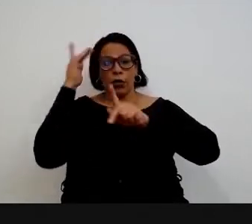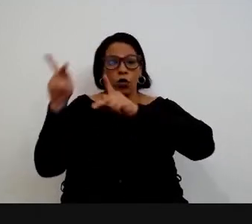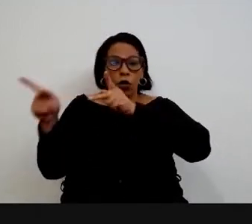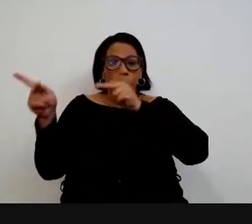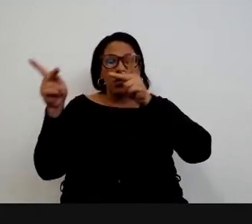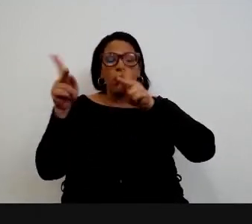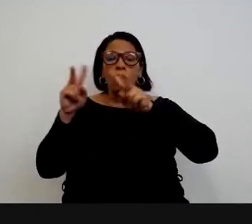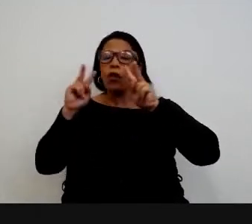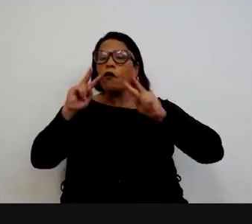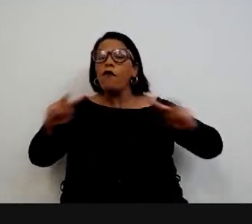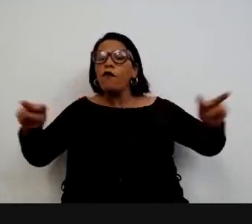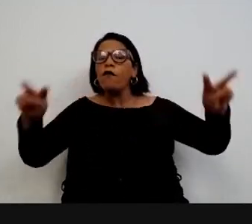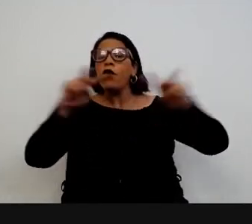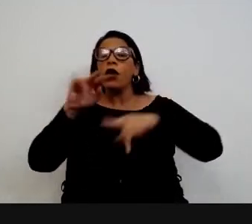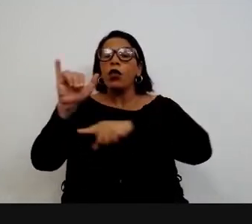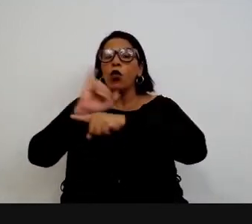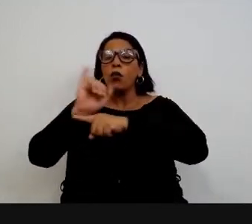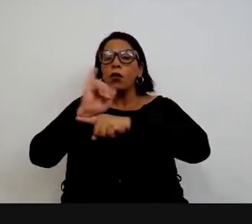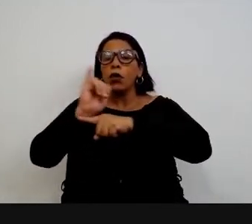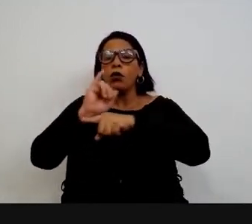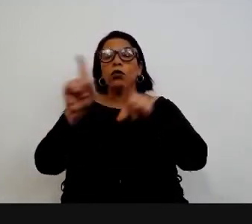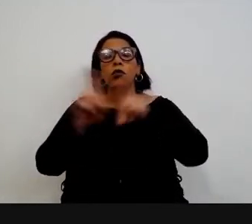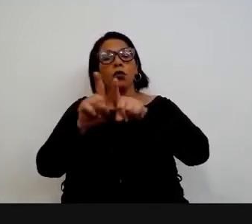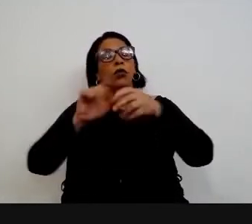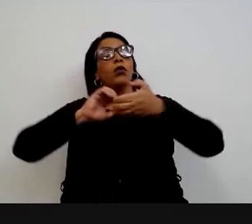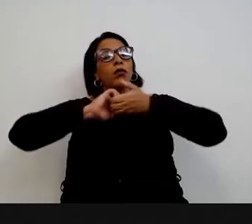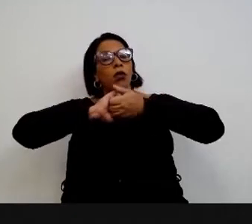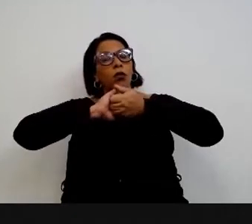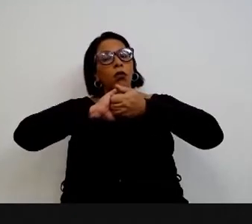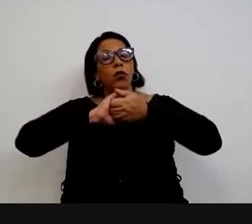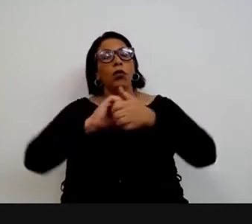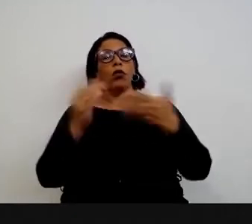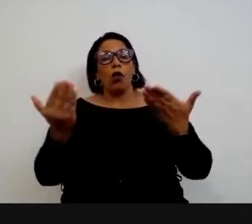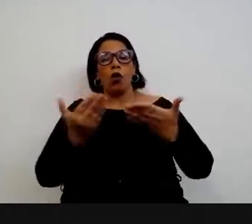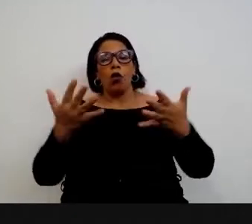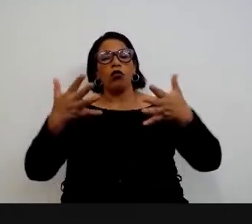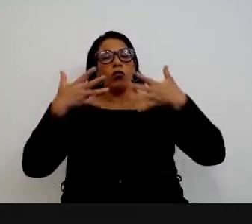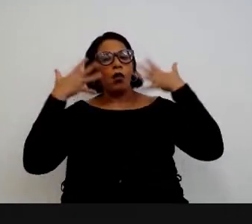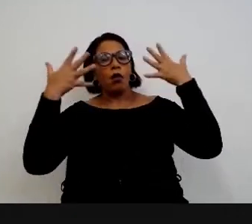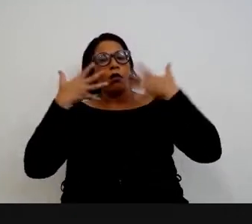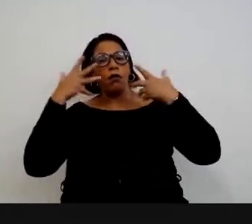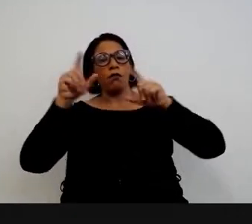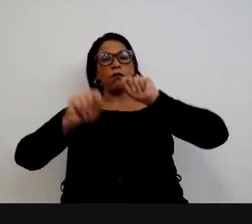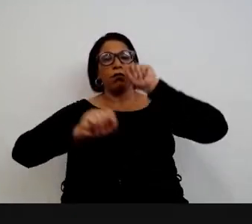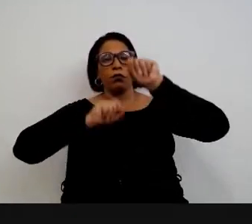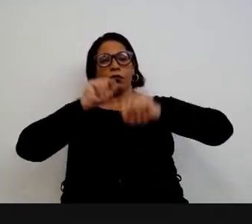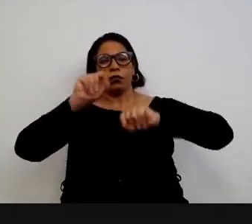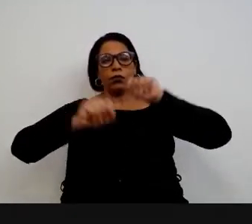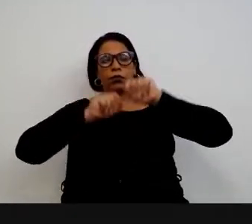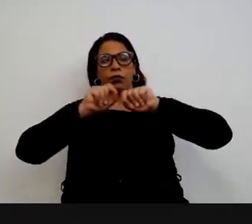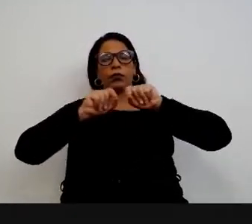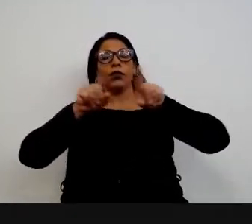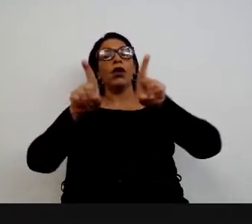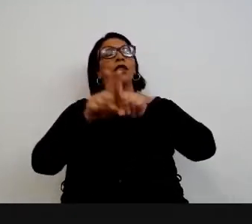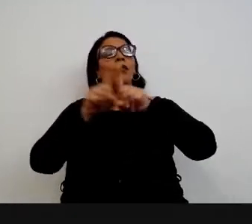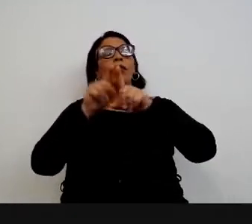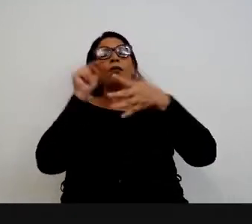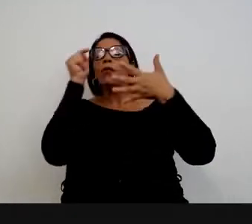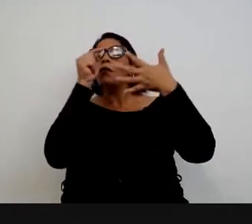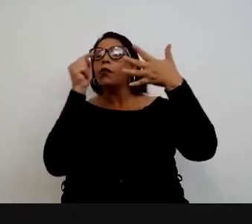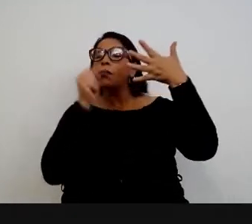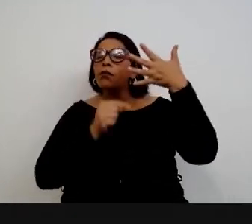assistem pelo YouTube. E eu digo que é com grande alegria e com muitos